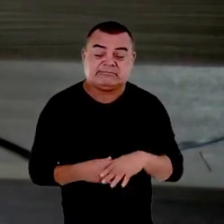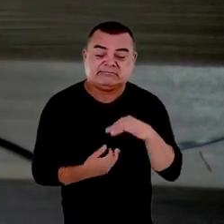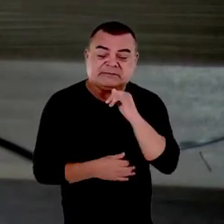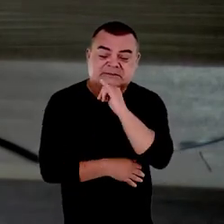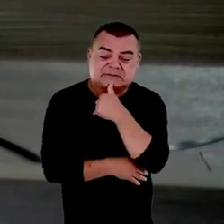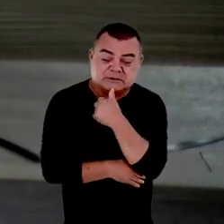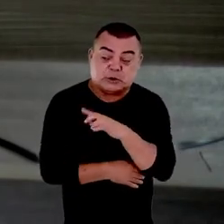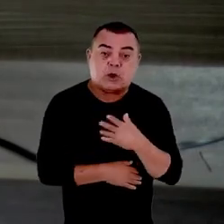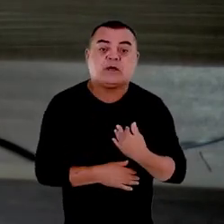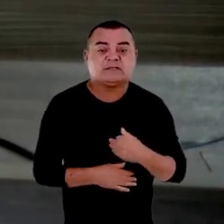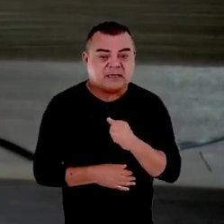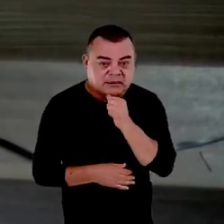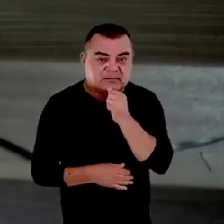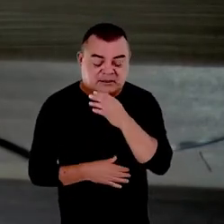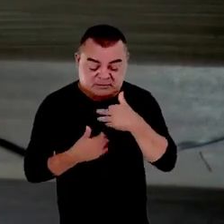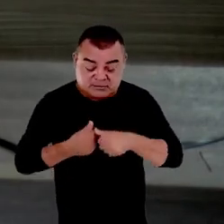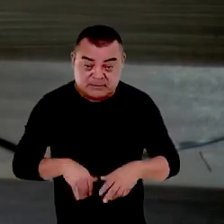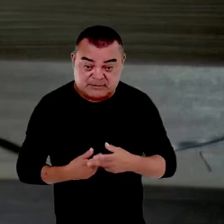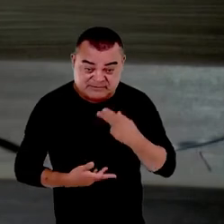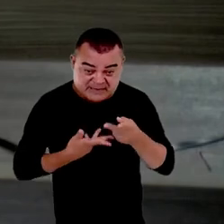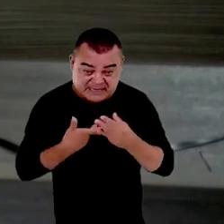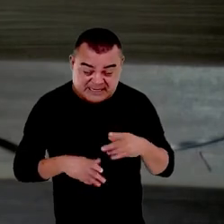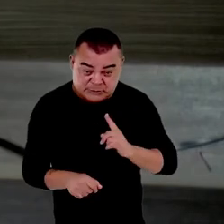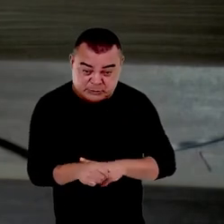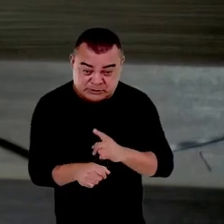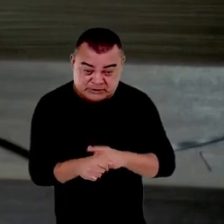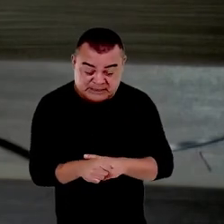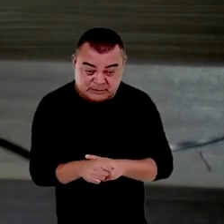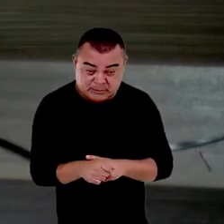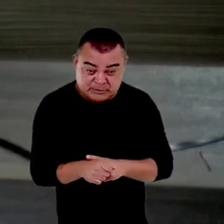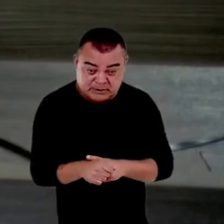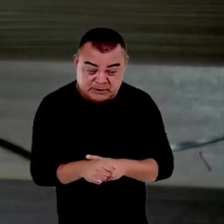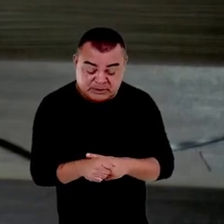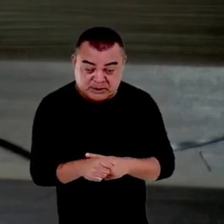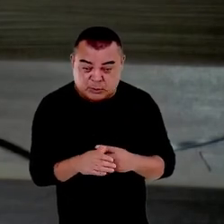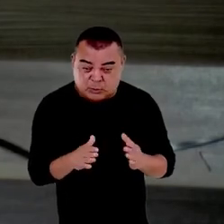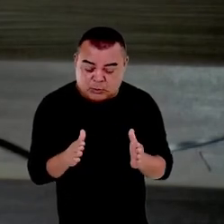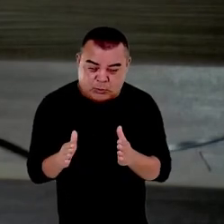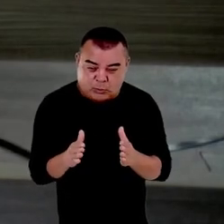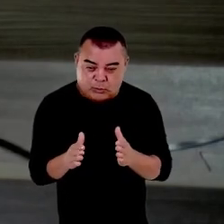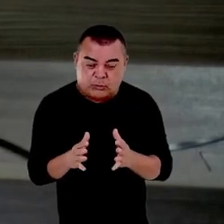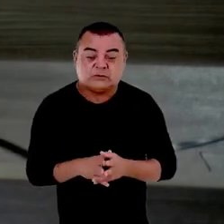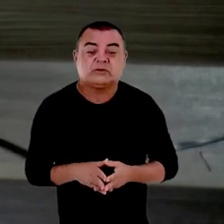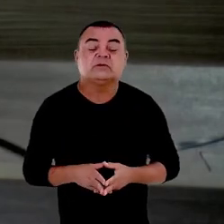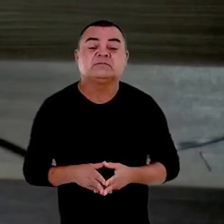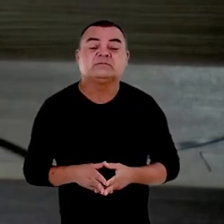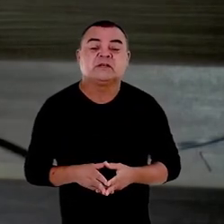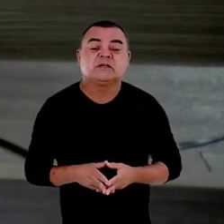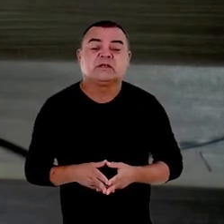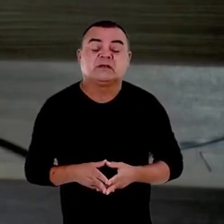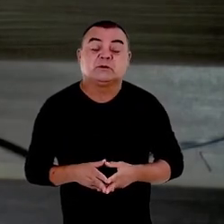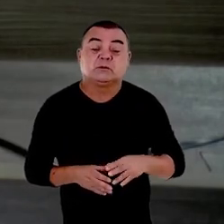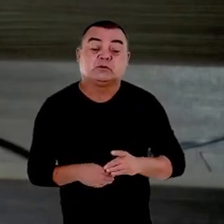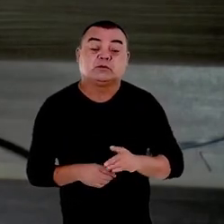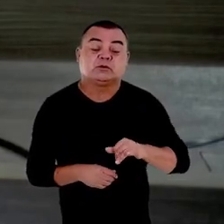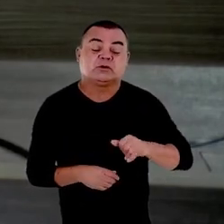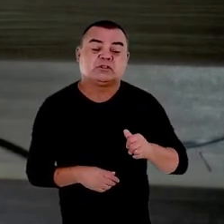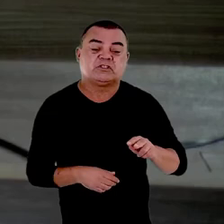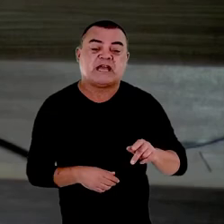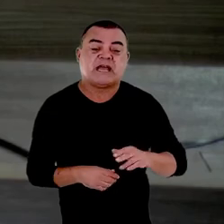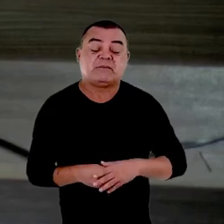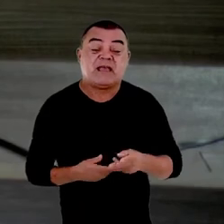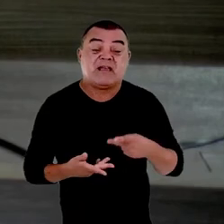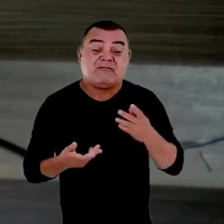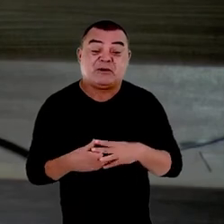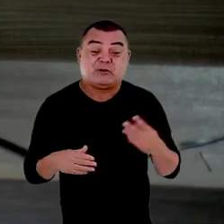ainda estamos para falar de um tempo recente como disse o doutor Jaime ele falou contou um caos de 30 anos